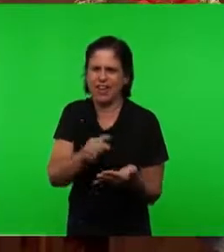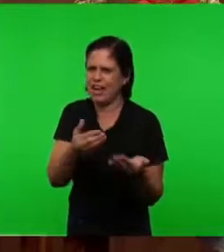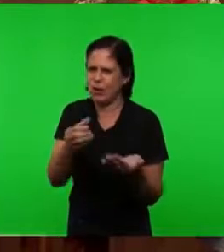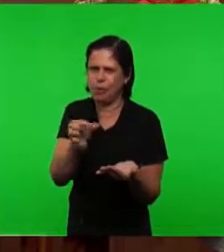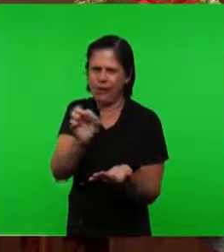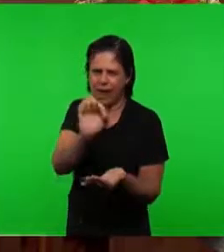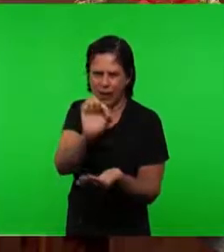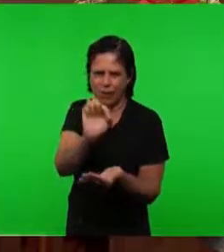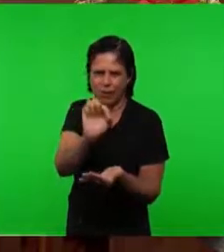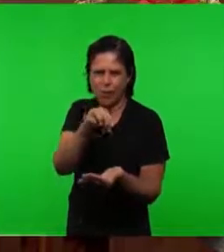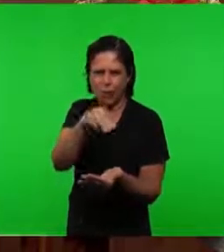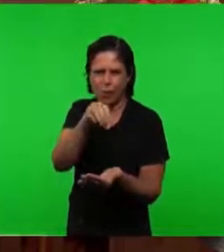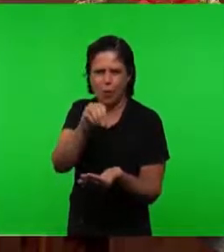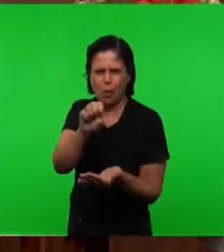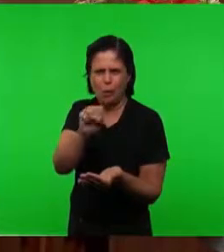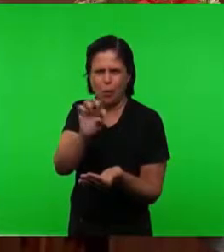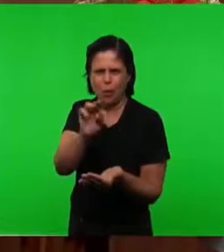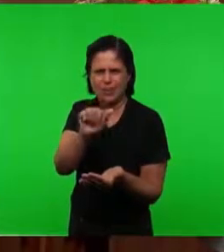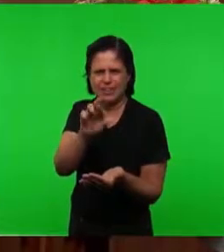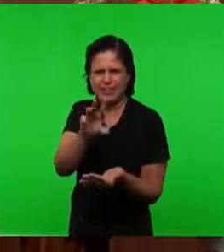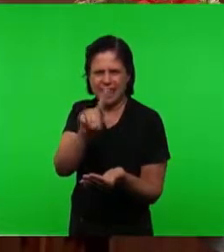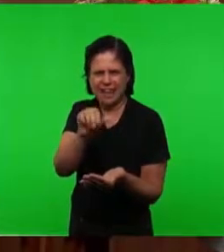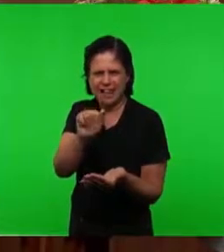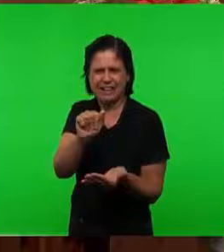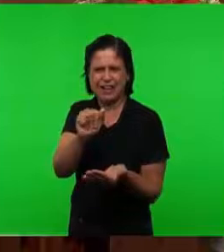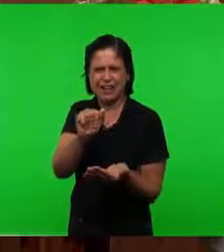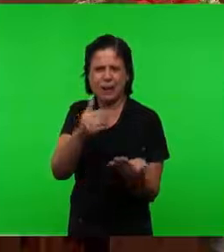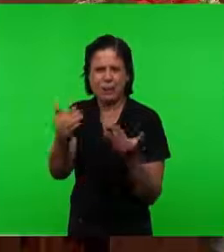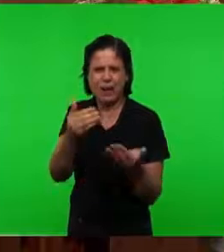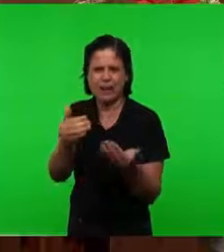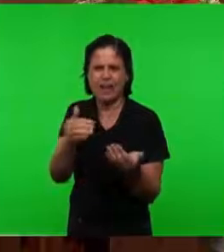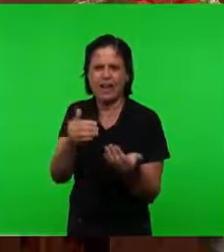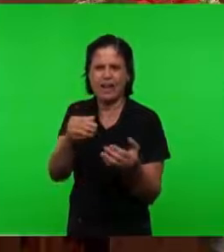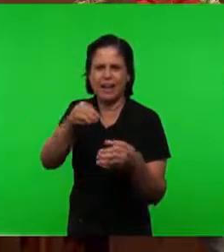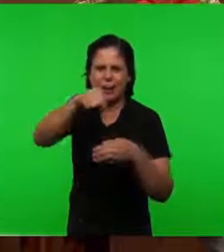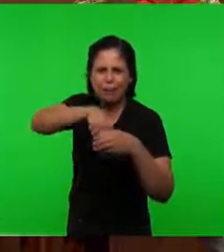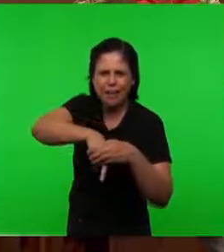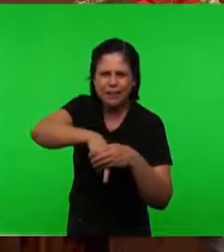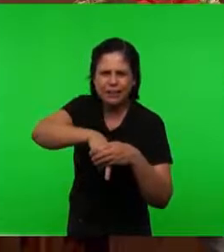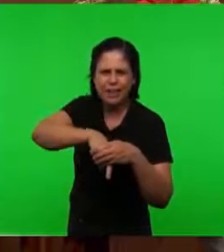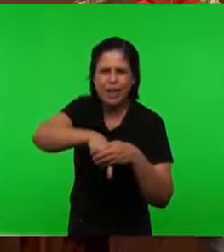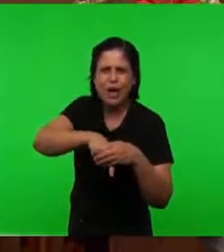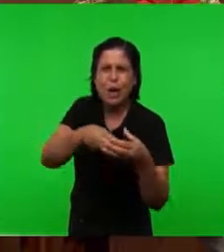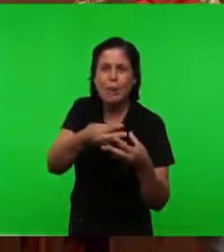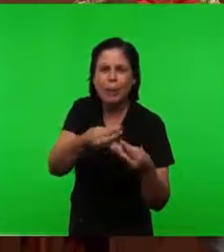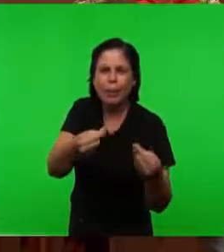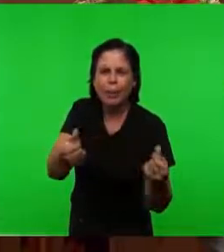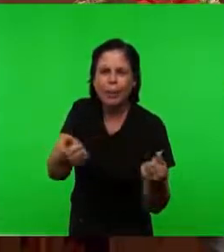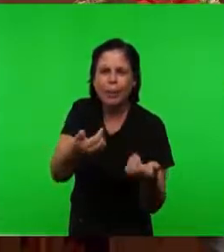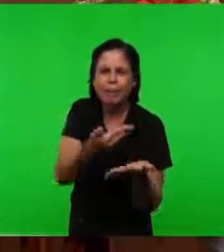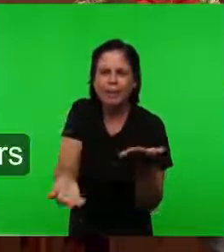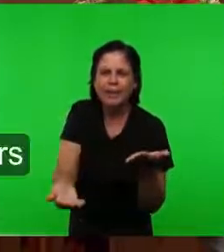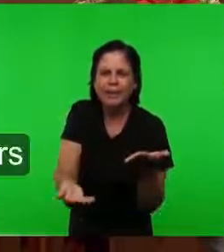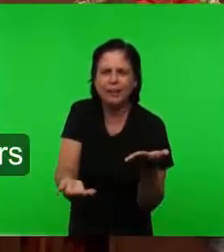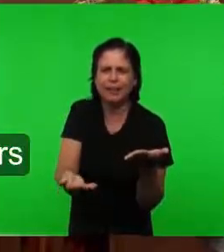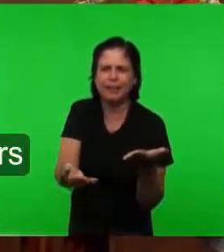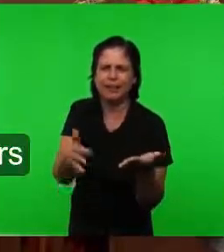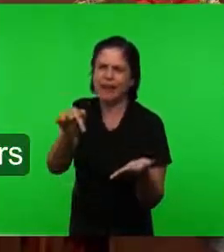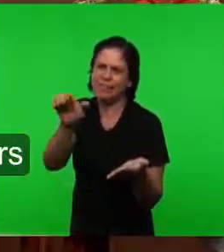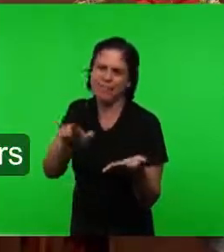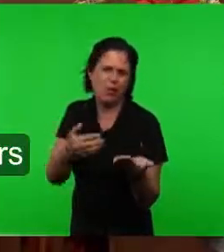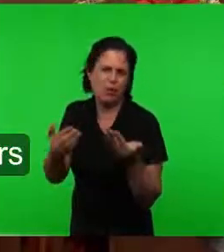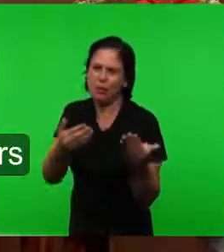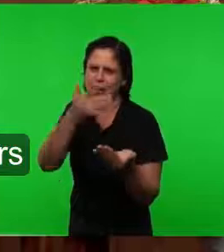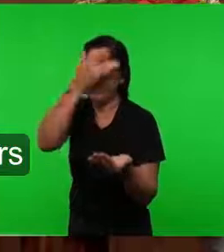Aqui A fé A palavra Perde A vida Então Quando ela Perde a vida Ela perdeu A fé Ele